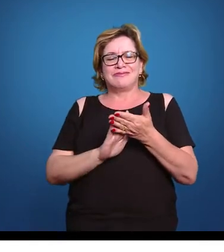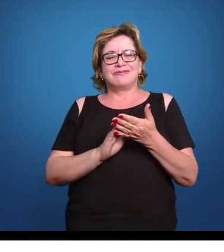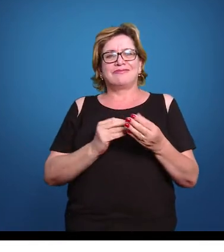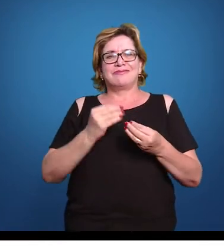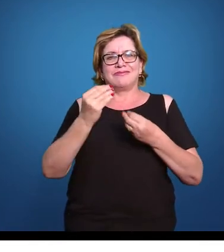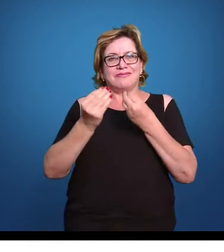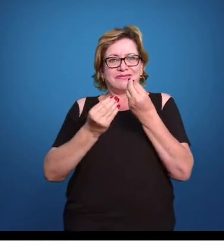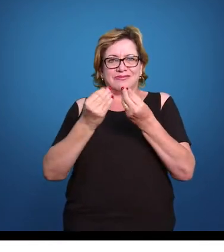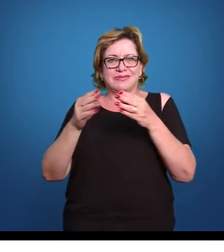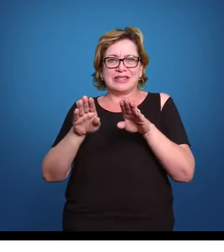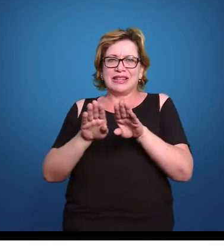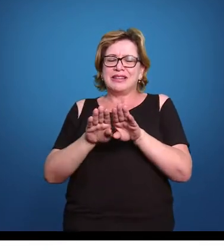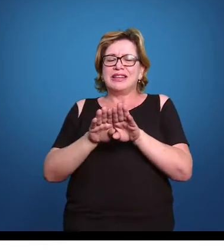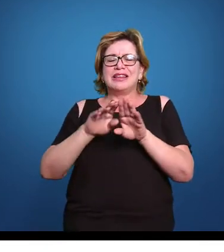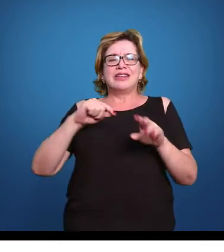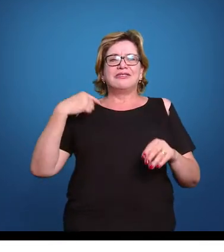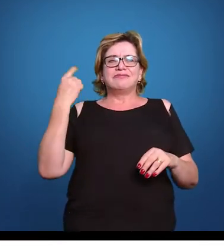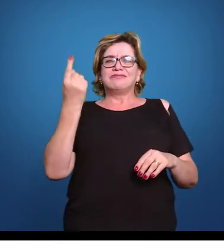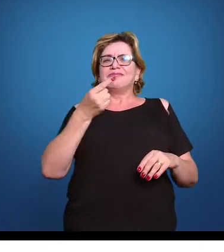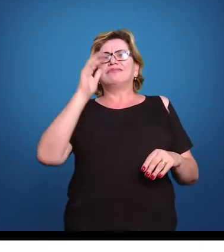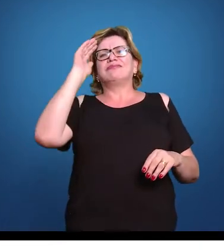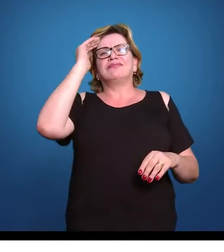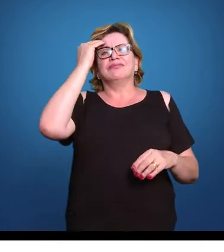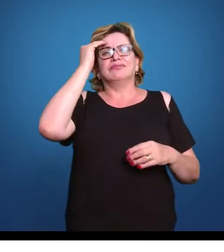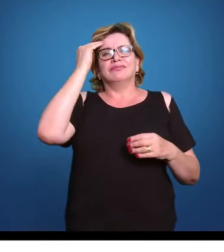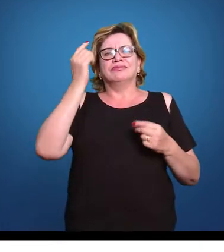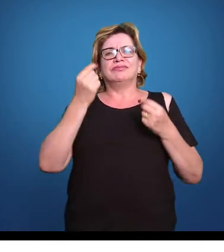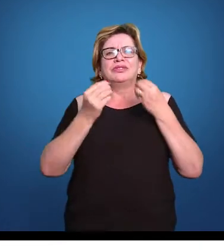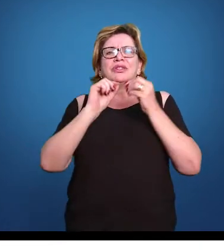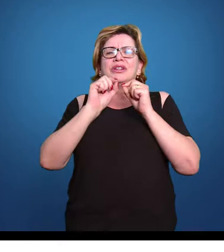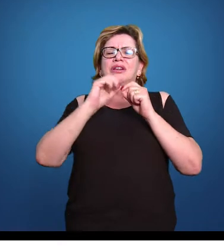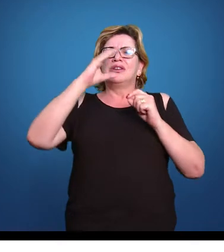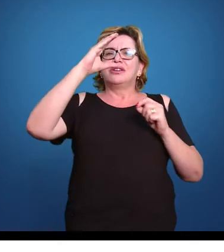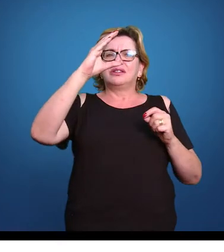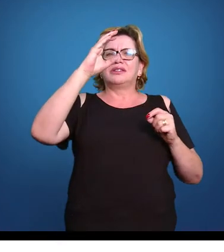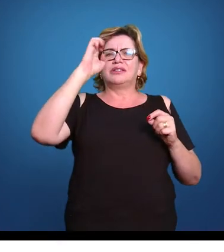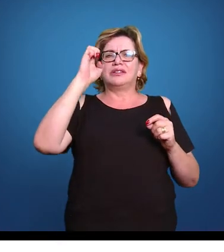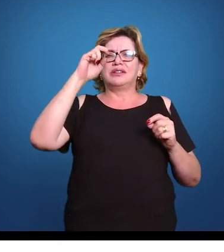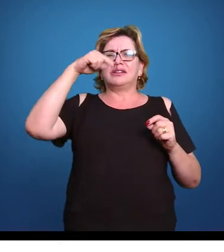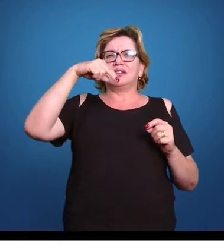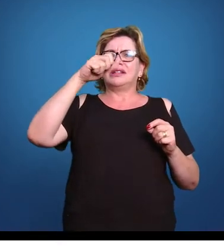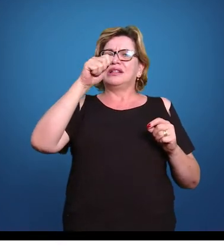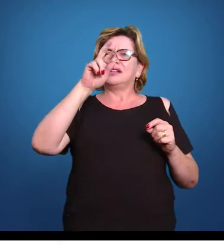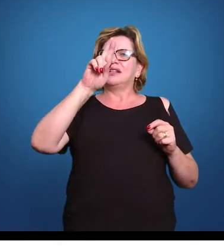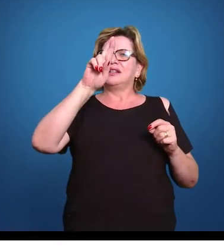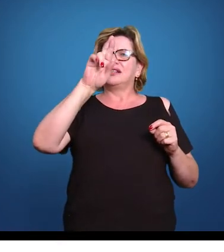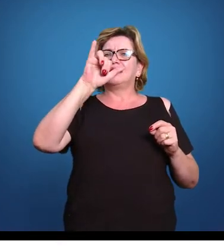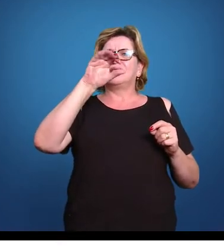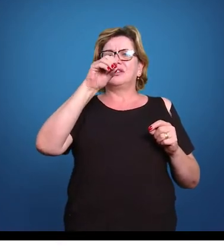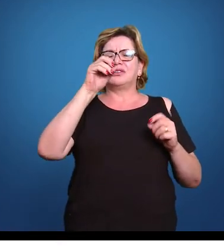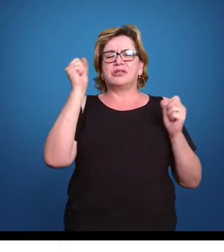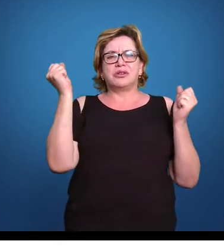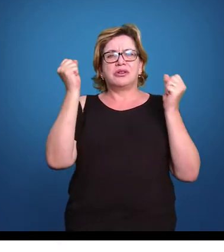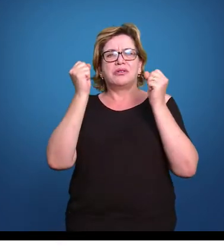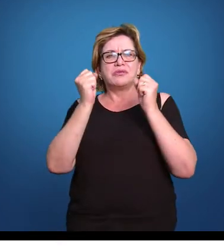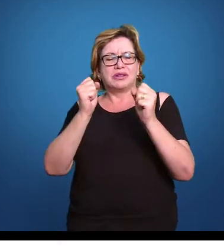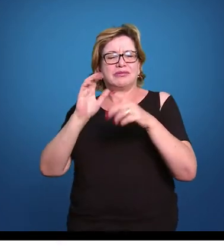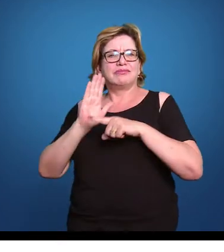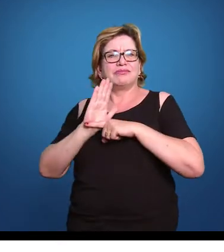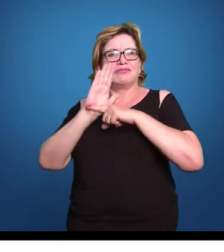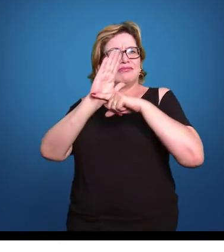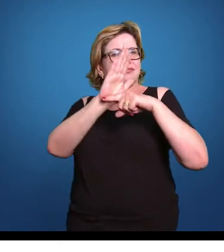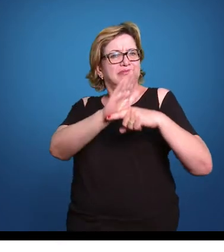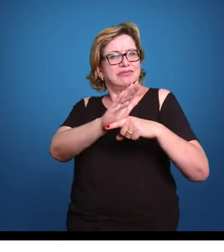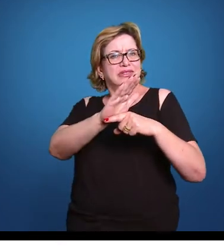Assim, nós entendemos que os cenários poderão nos facilitar em